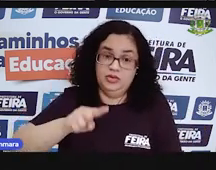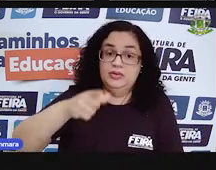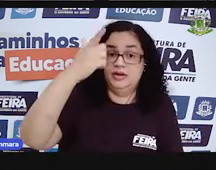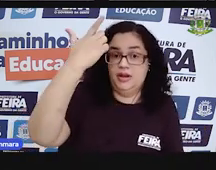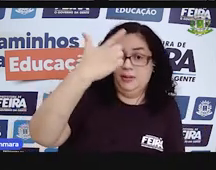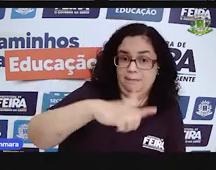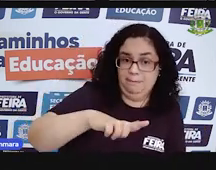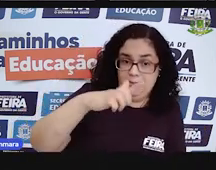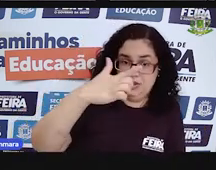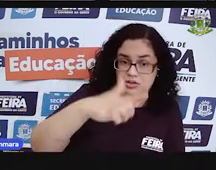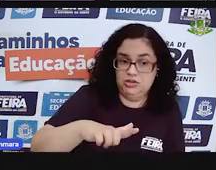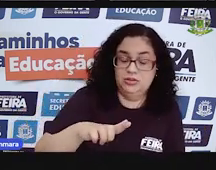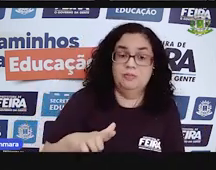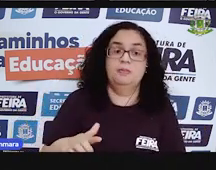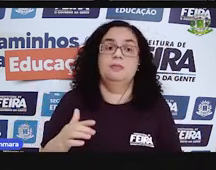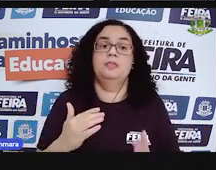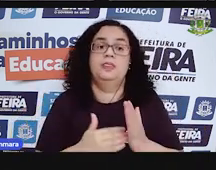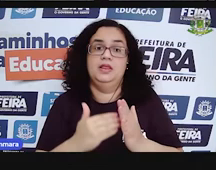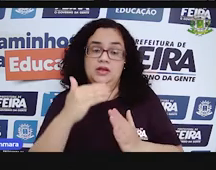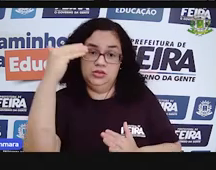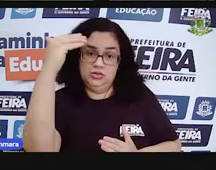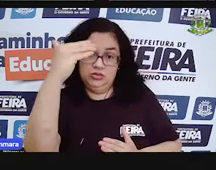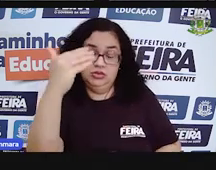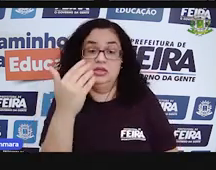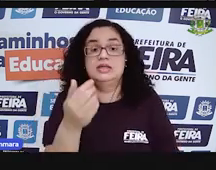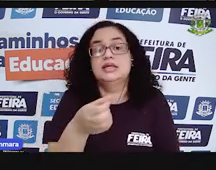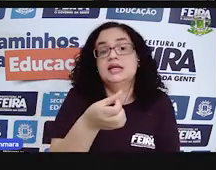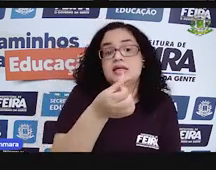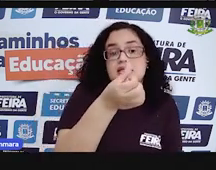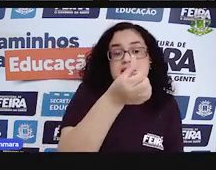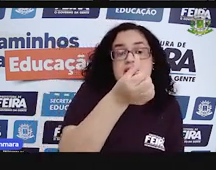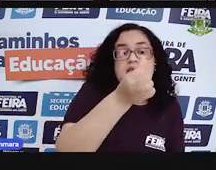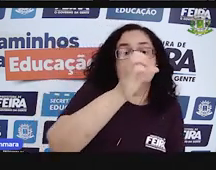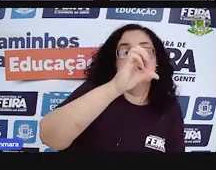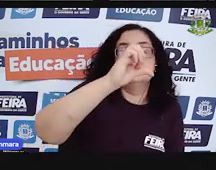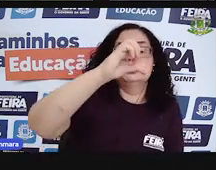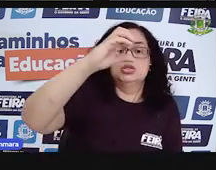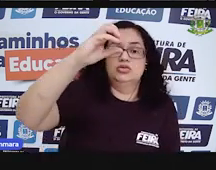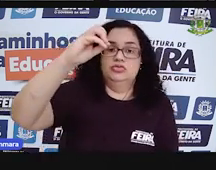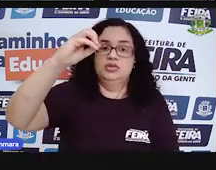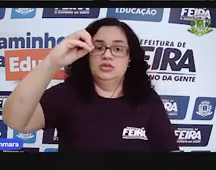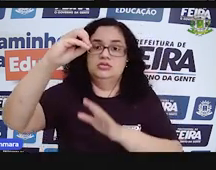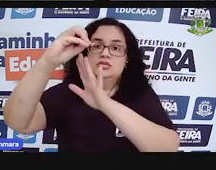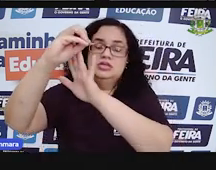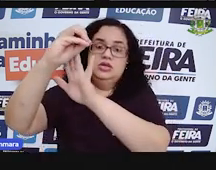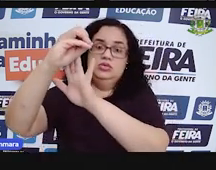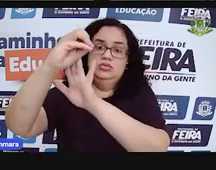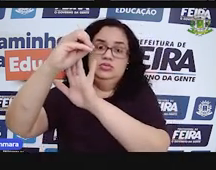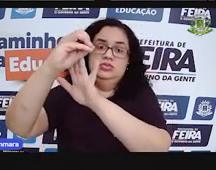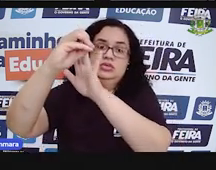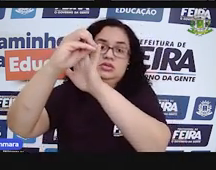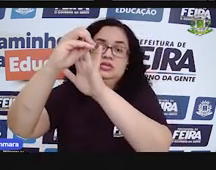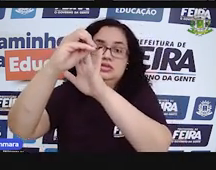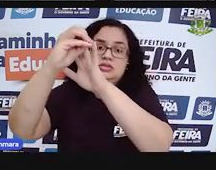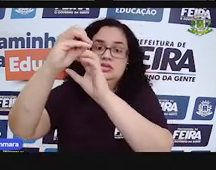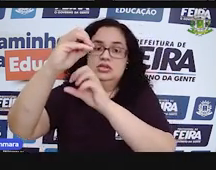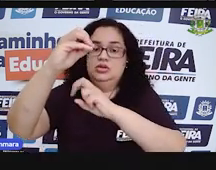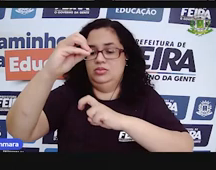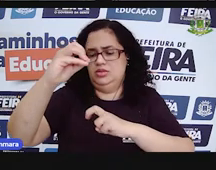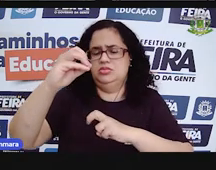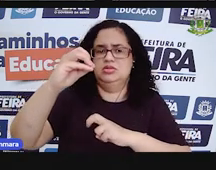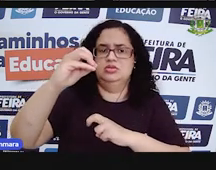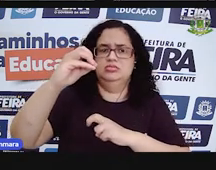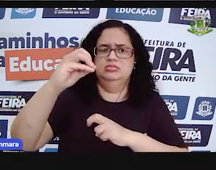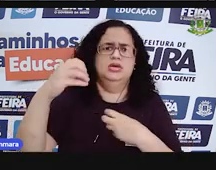mantém. Lá em cima dos 690 era um 0. Aí eu teria que fazer 0 menos 5.